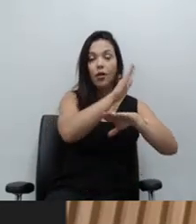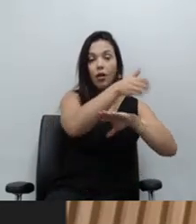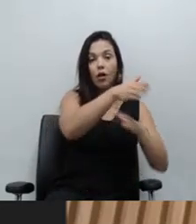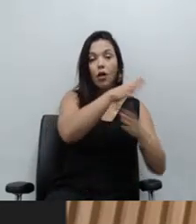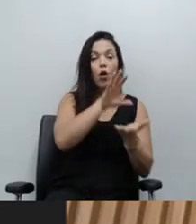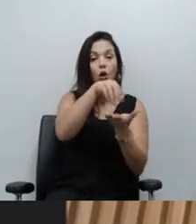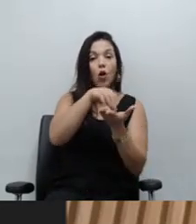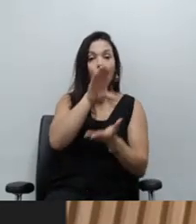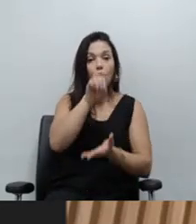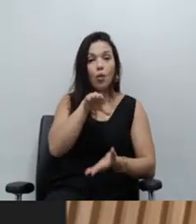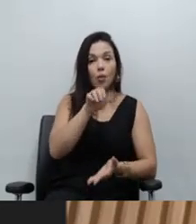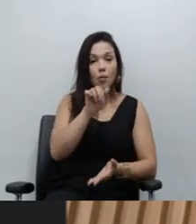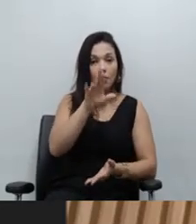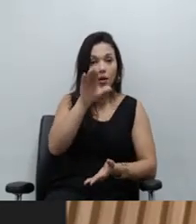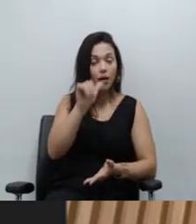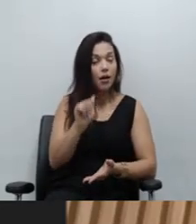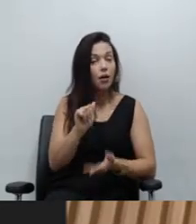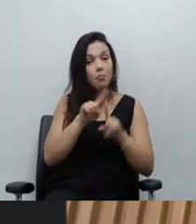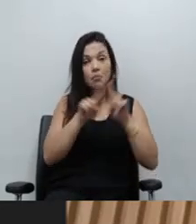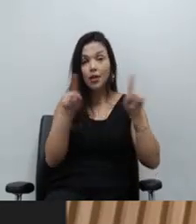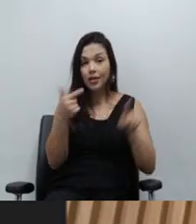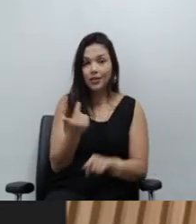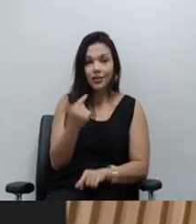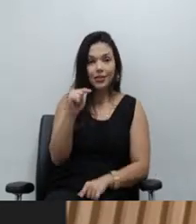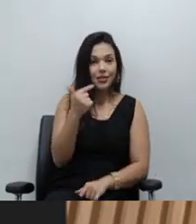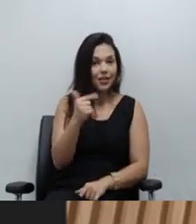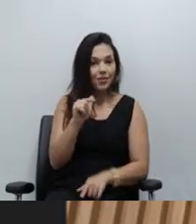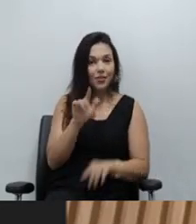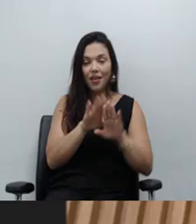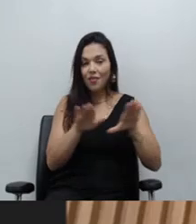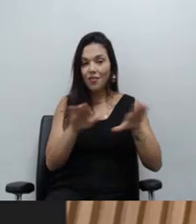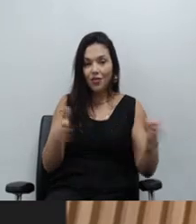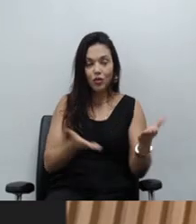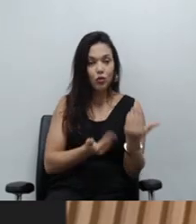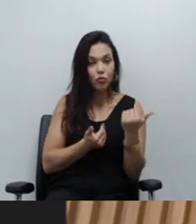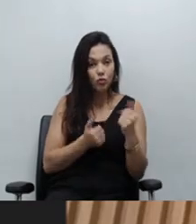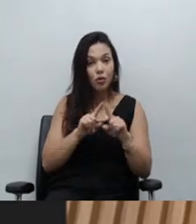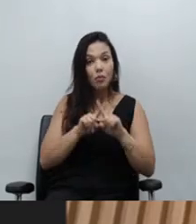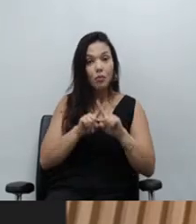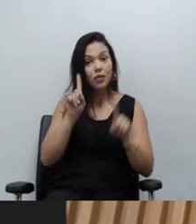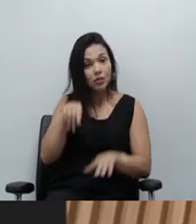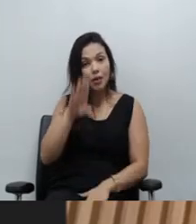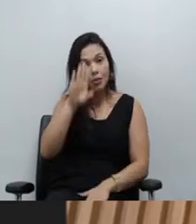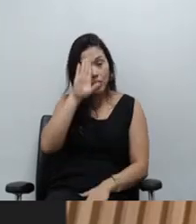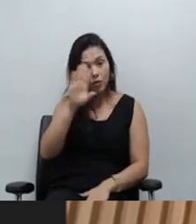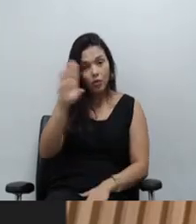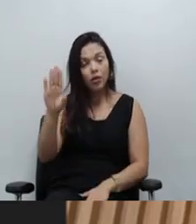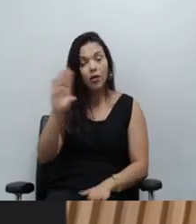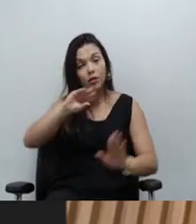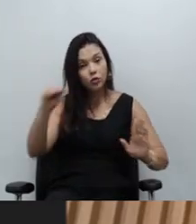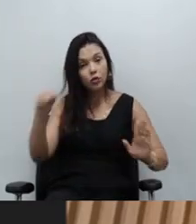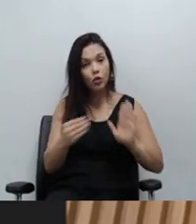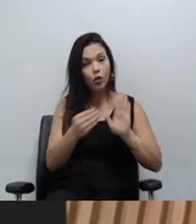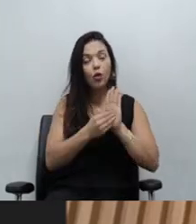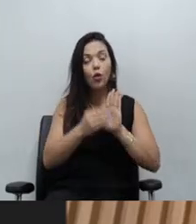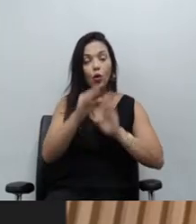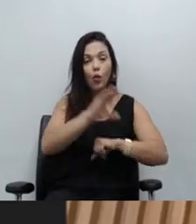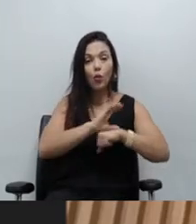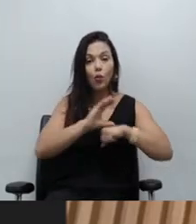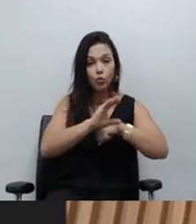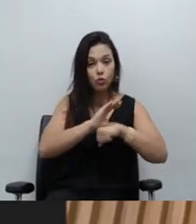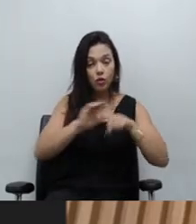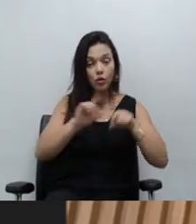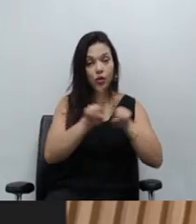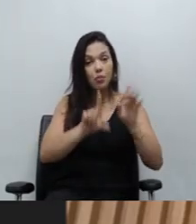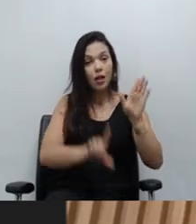juventude. Essa atuação que é prioritária, reconhecida pela nossa Constituição Federal, pela nossa legislação,